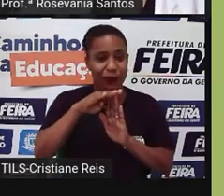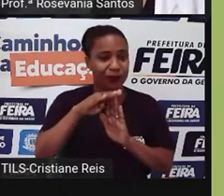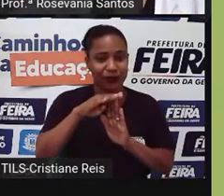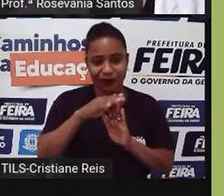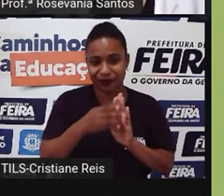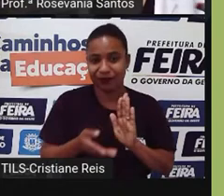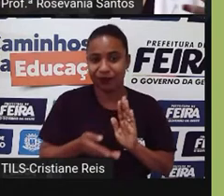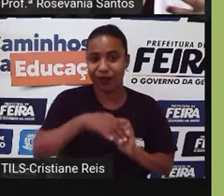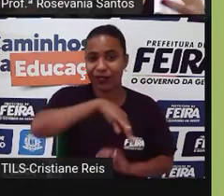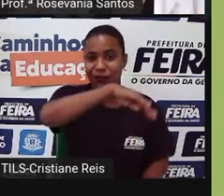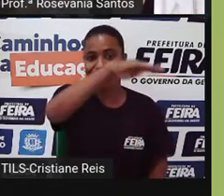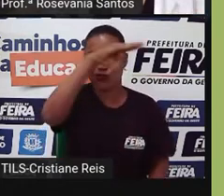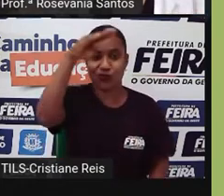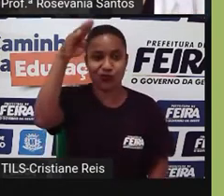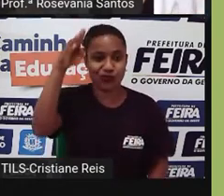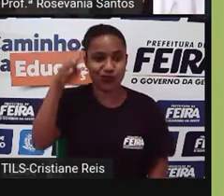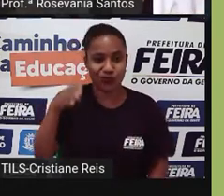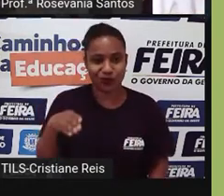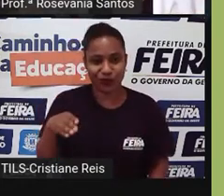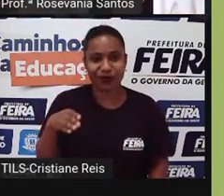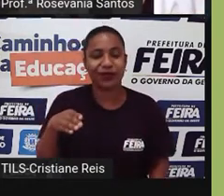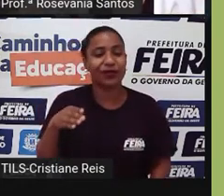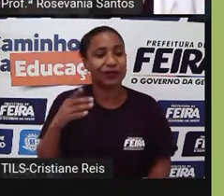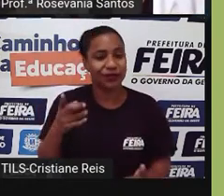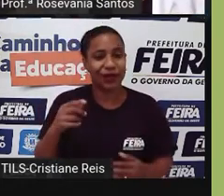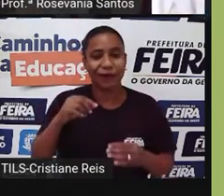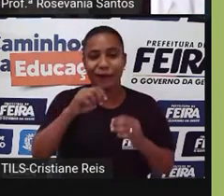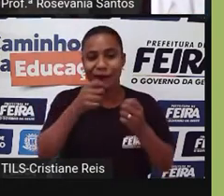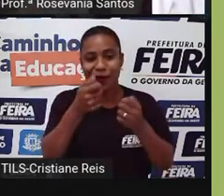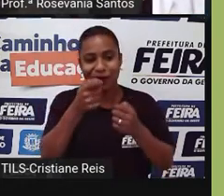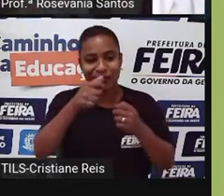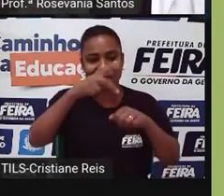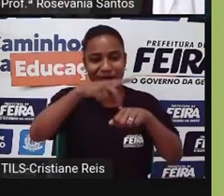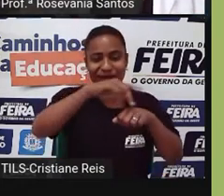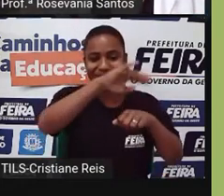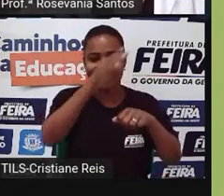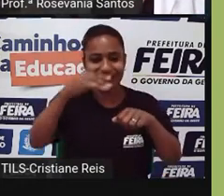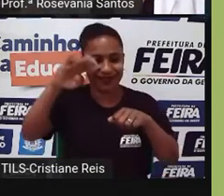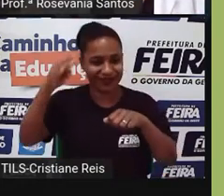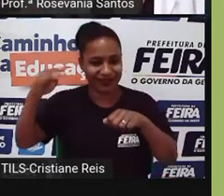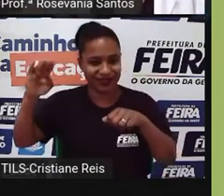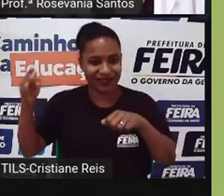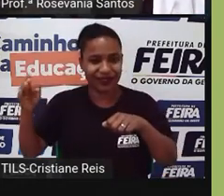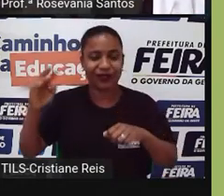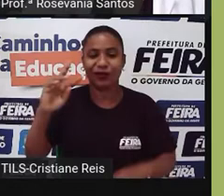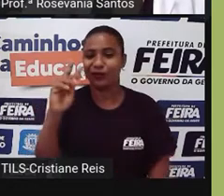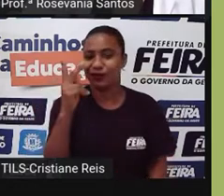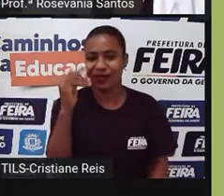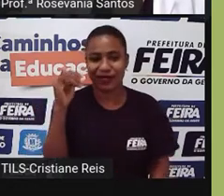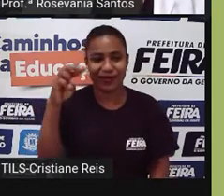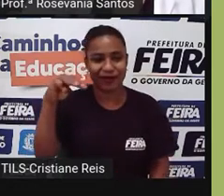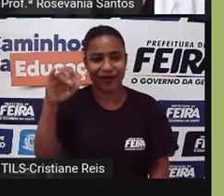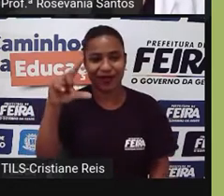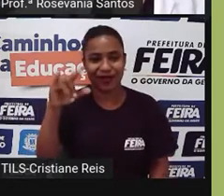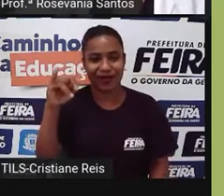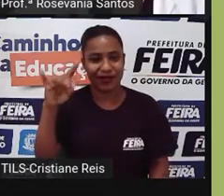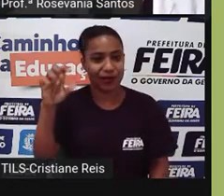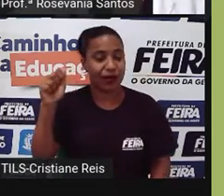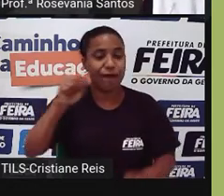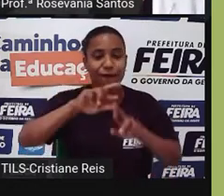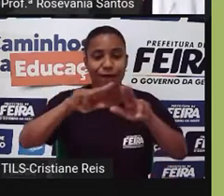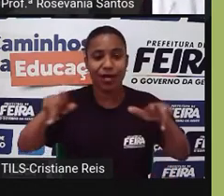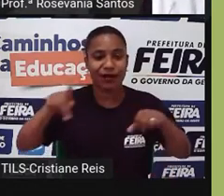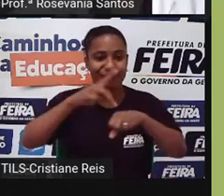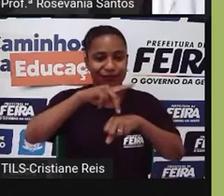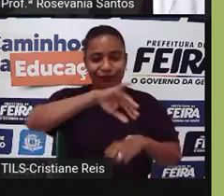justamente, assim, próximo, né, à cordilheira do Himalaia, que é a maior cadeia, né, de montanhas do mundo, né, o